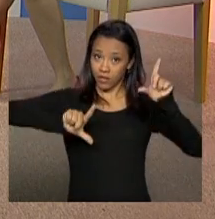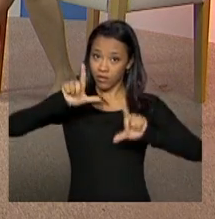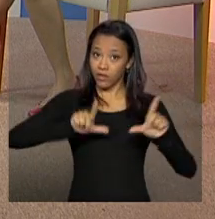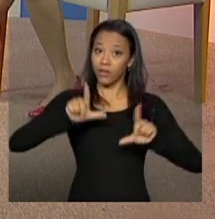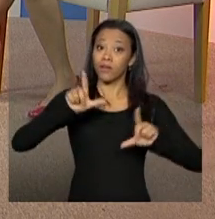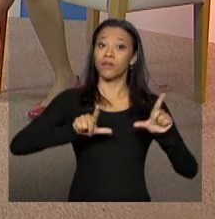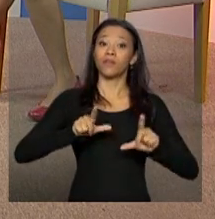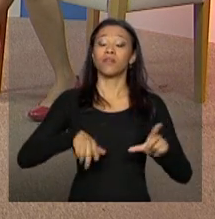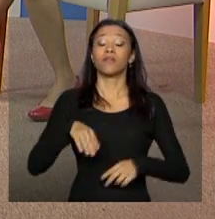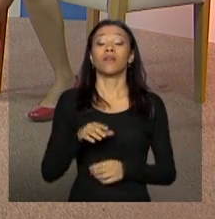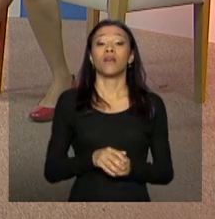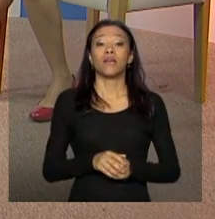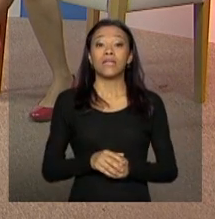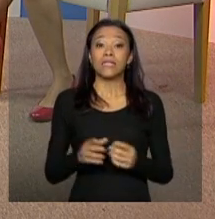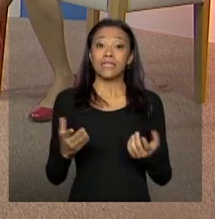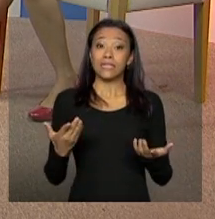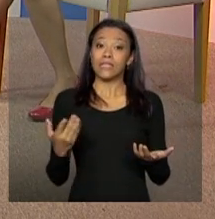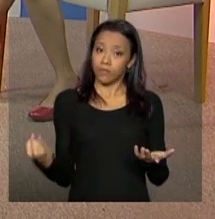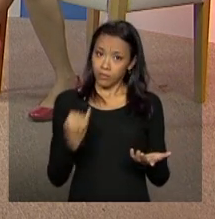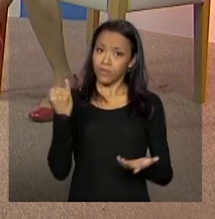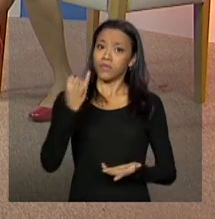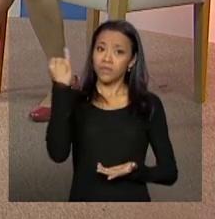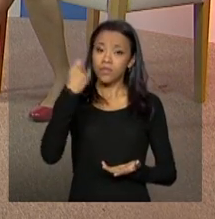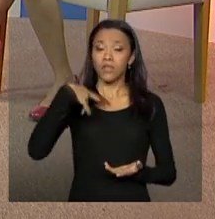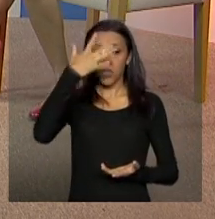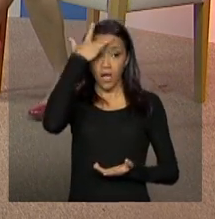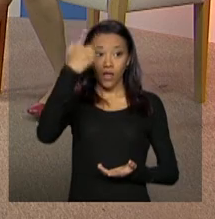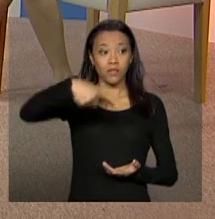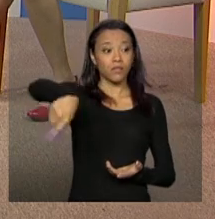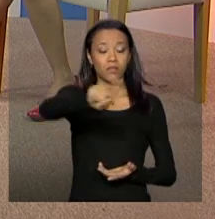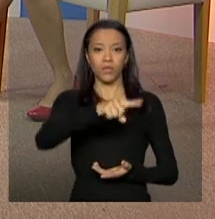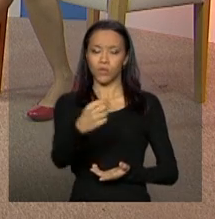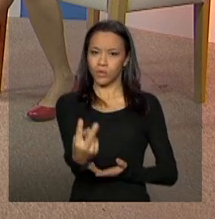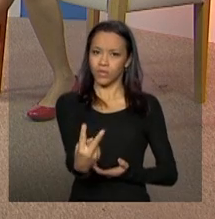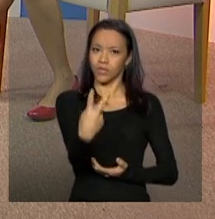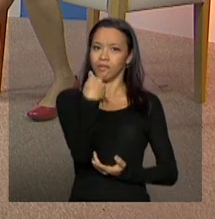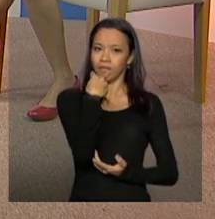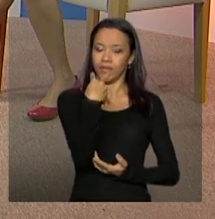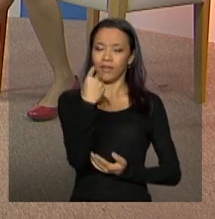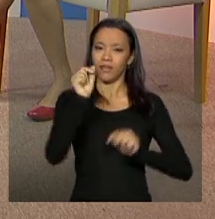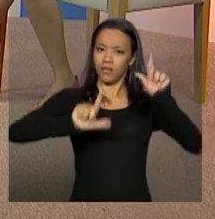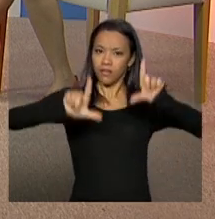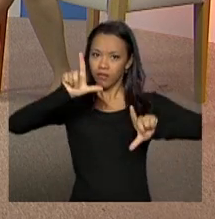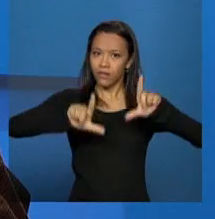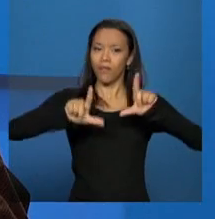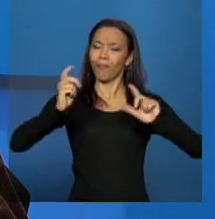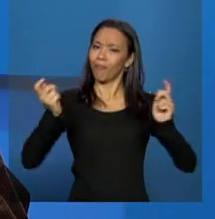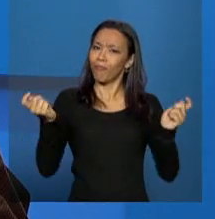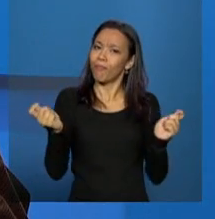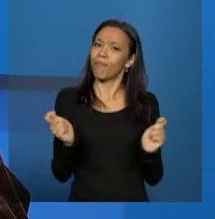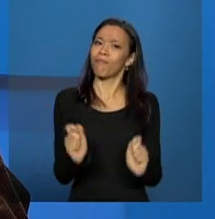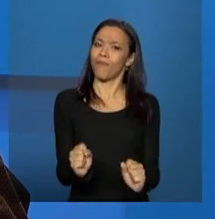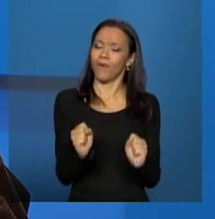É importante que as pessoas que estão nos acompanhando pela televisão possam